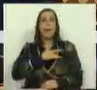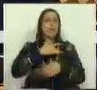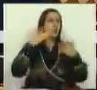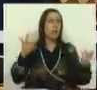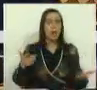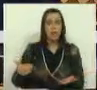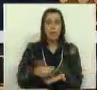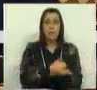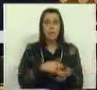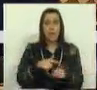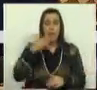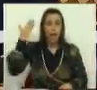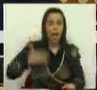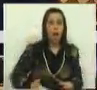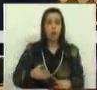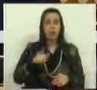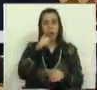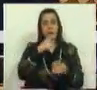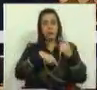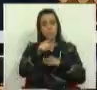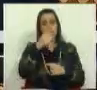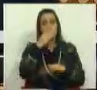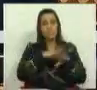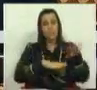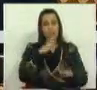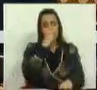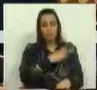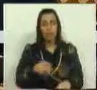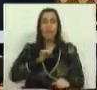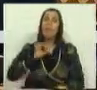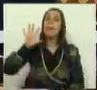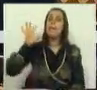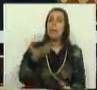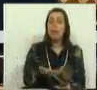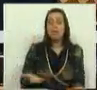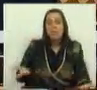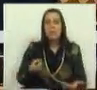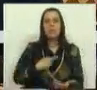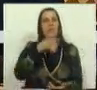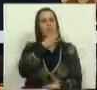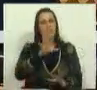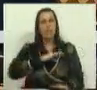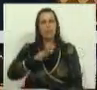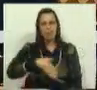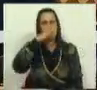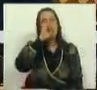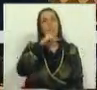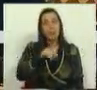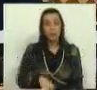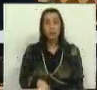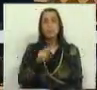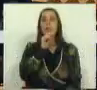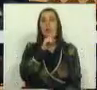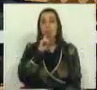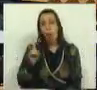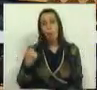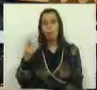pela receita da austeridade que o Sr. vem aplicar no nosso país. Mas eu devo lhe dizer, Sr. Primeiro-Ministro, o Sr. teve a